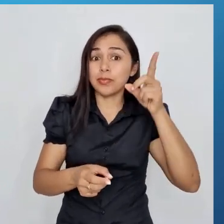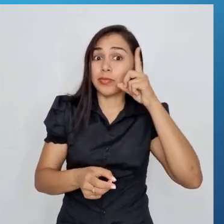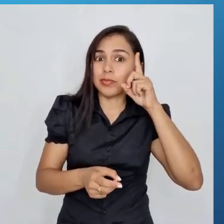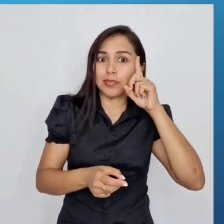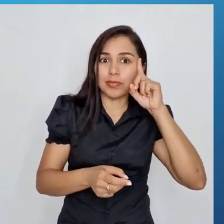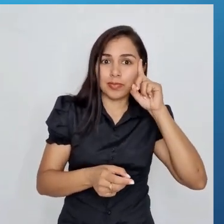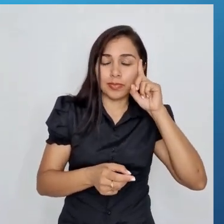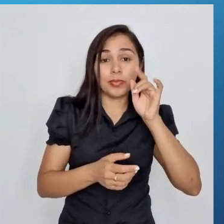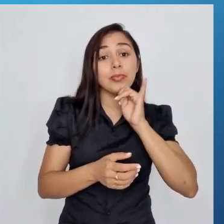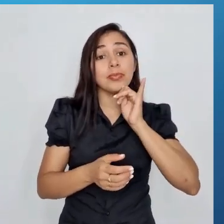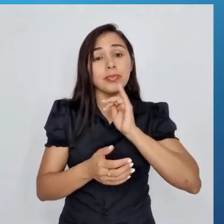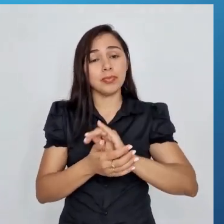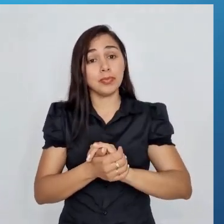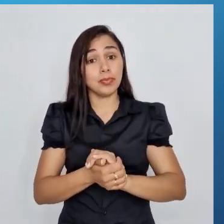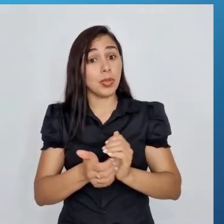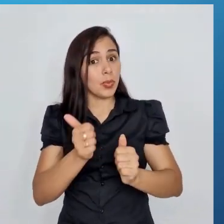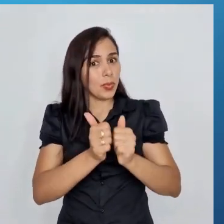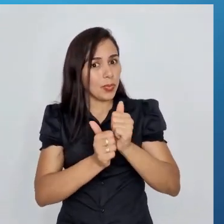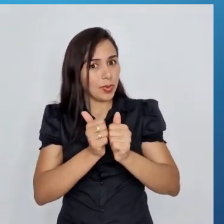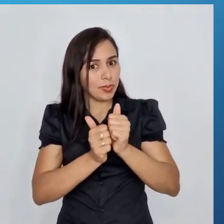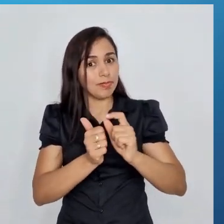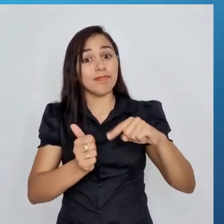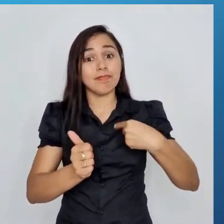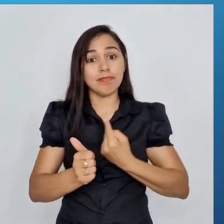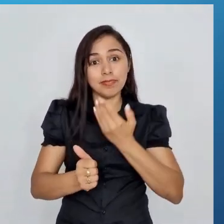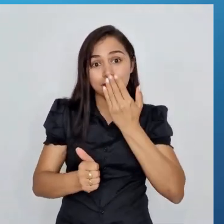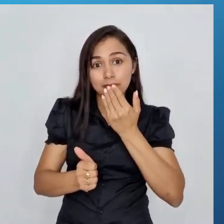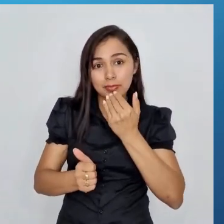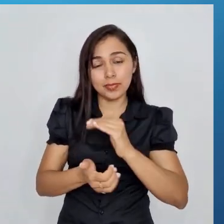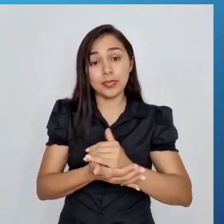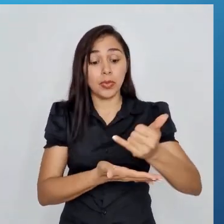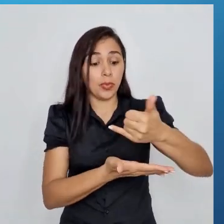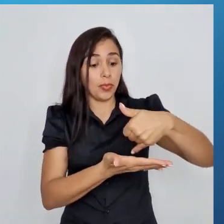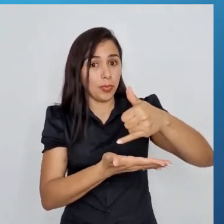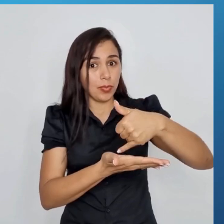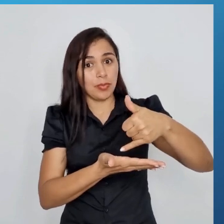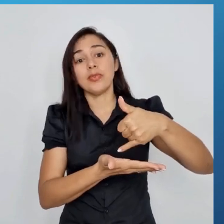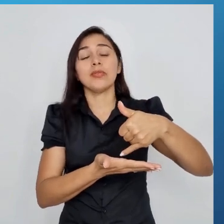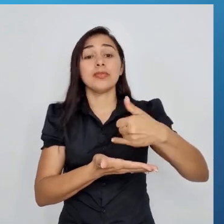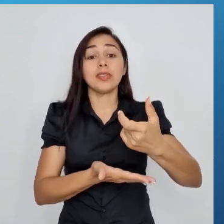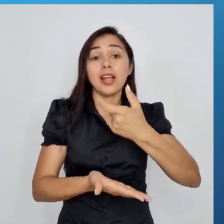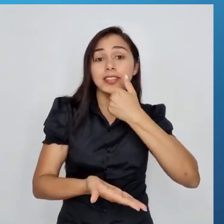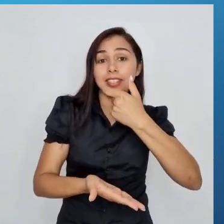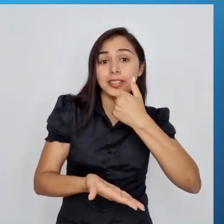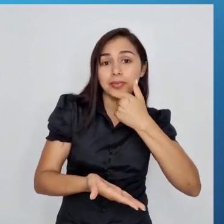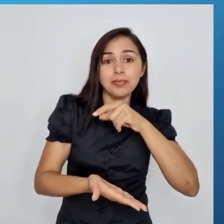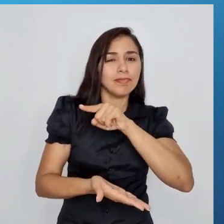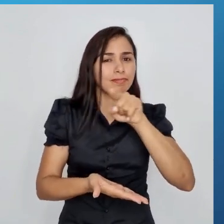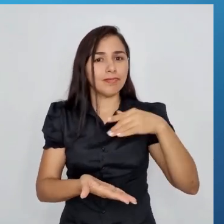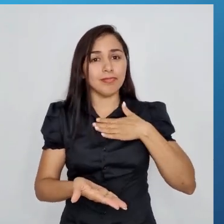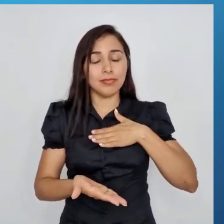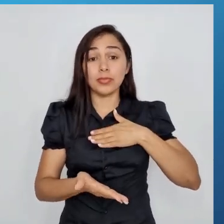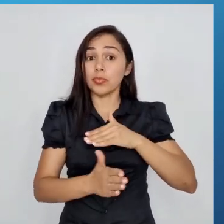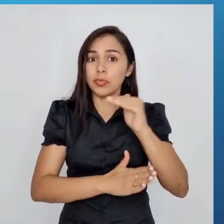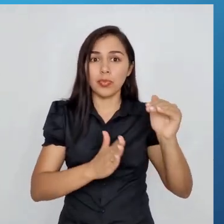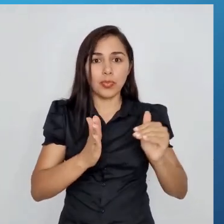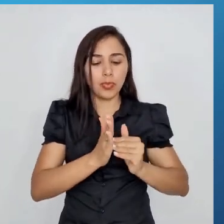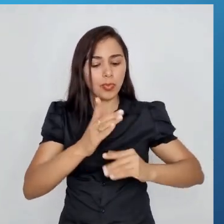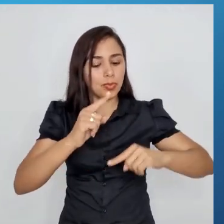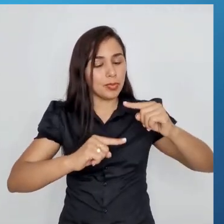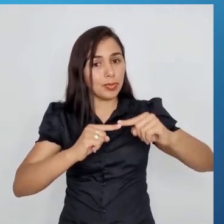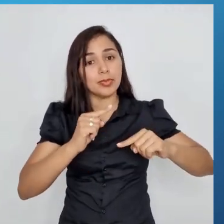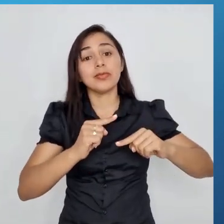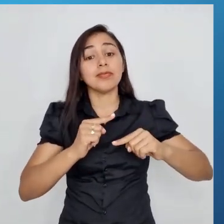O arroz que a gente consome, o óleo, o biscoito que você gosta de comer, todos esses produtos vêm